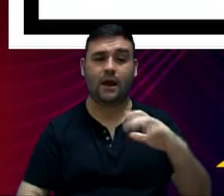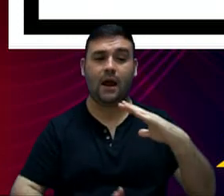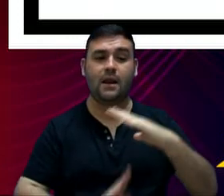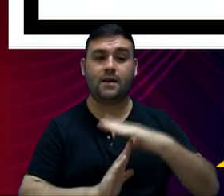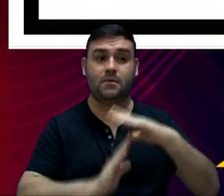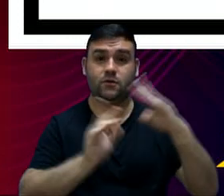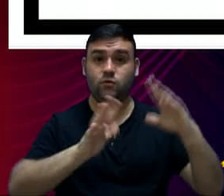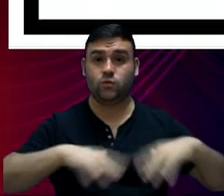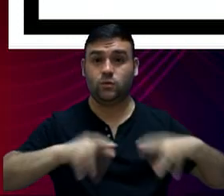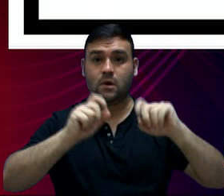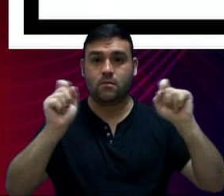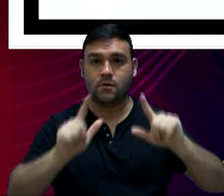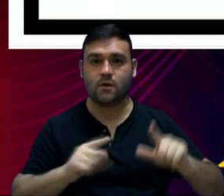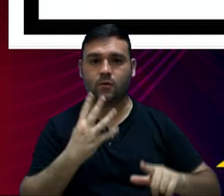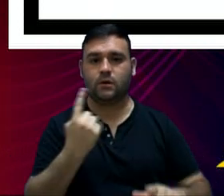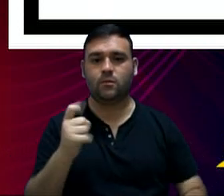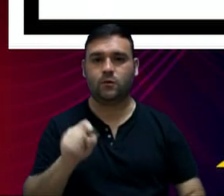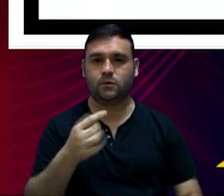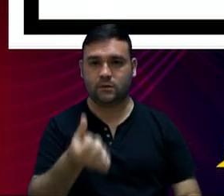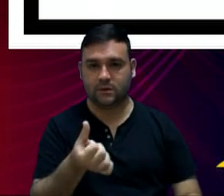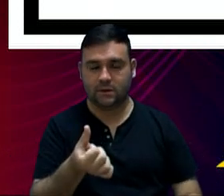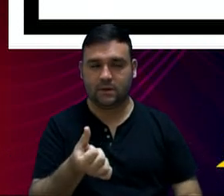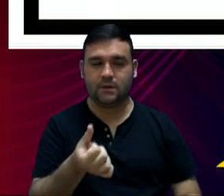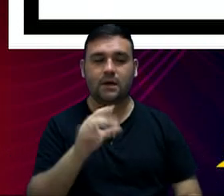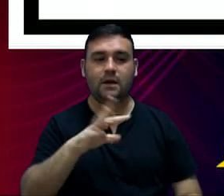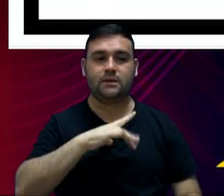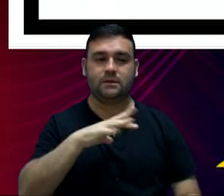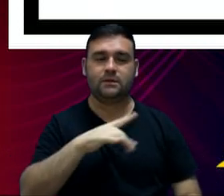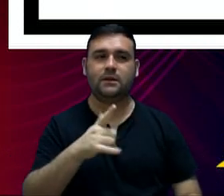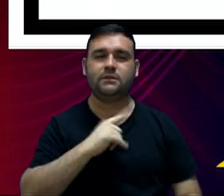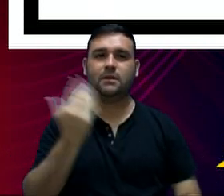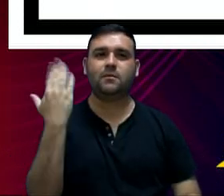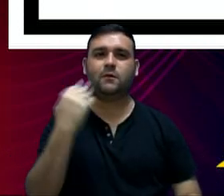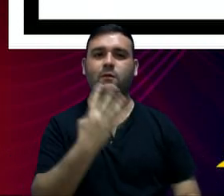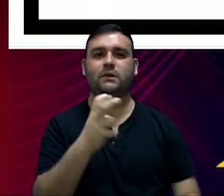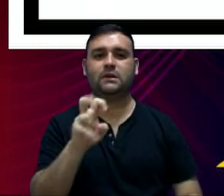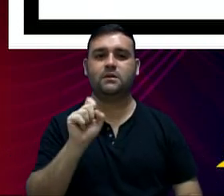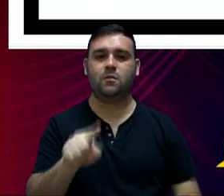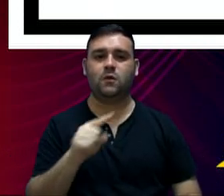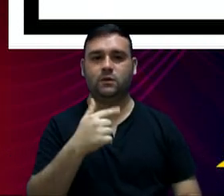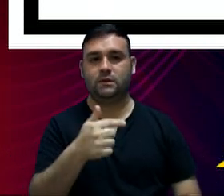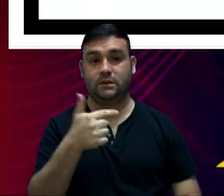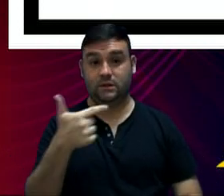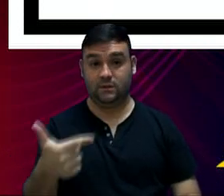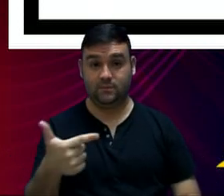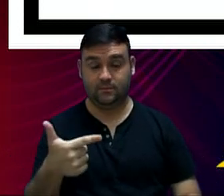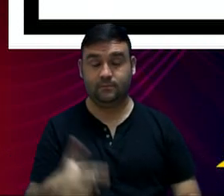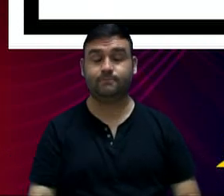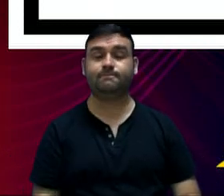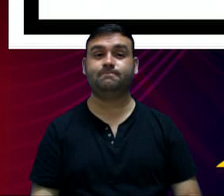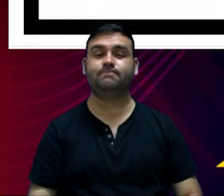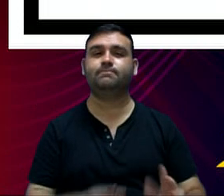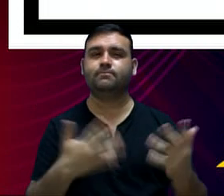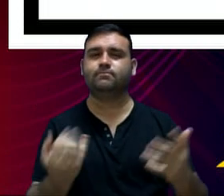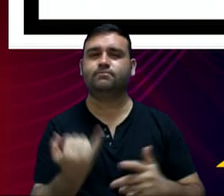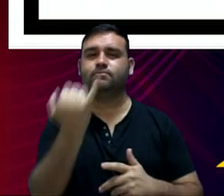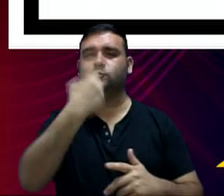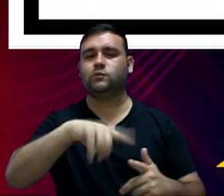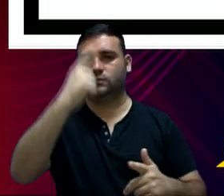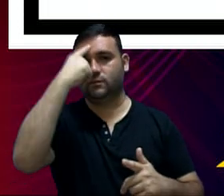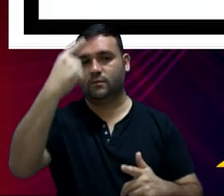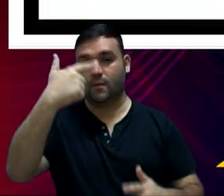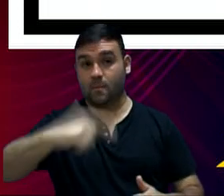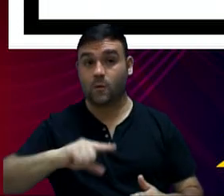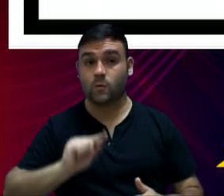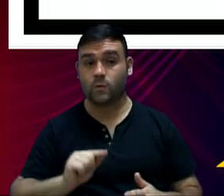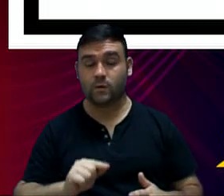limite de alerta é 48,6%, o município fechou com 45,72%. Importante destacar